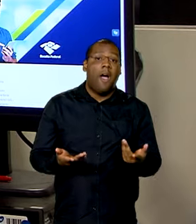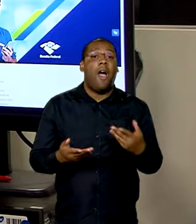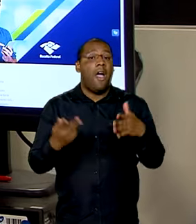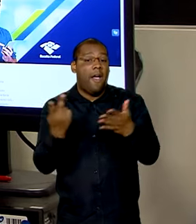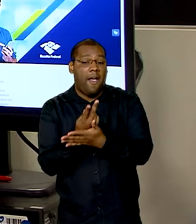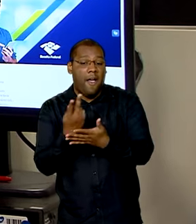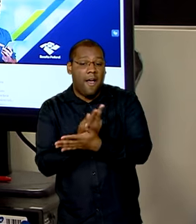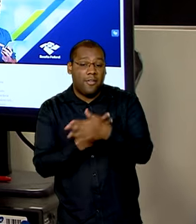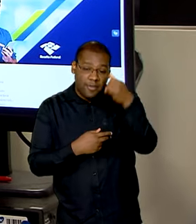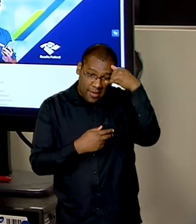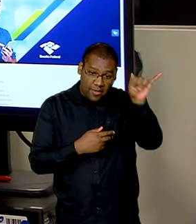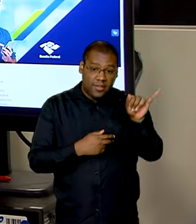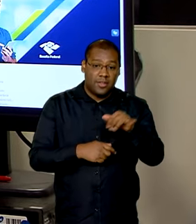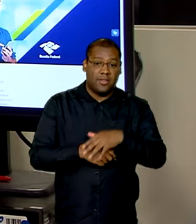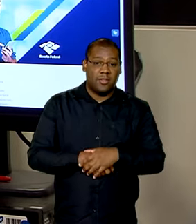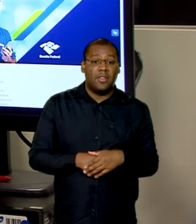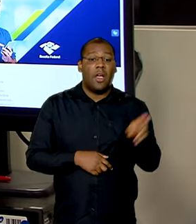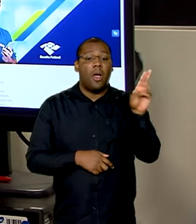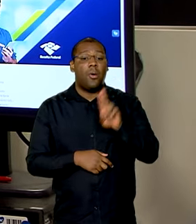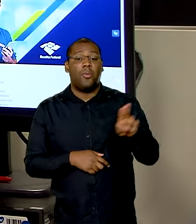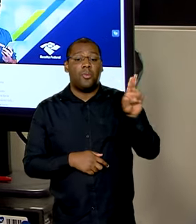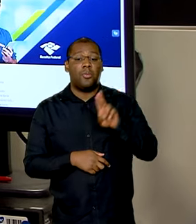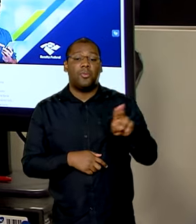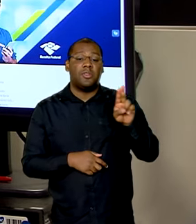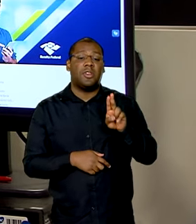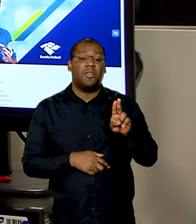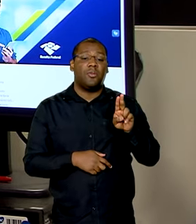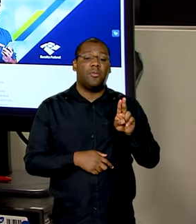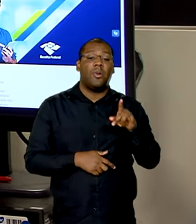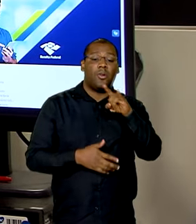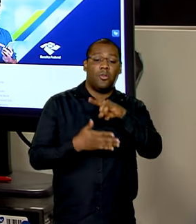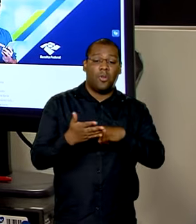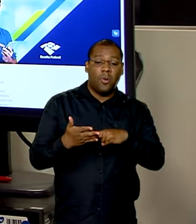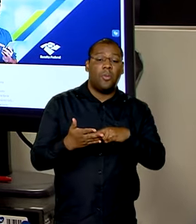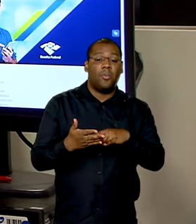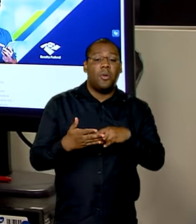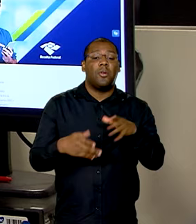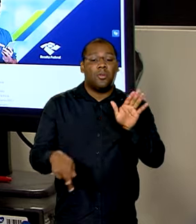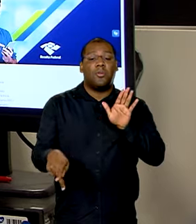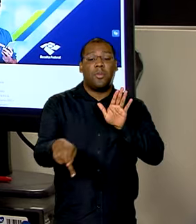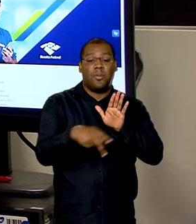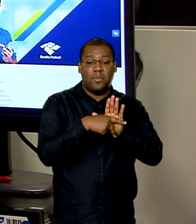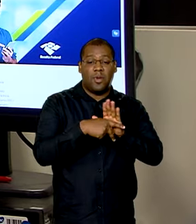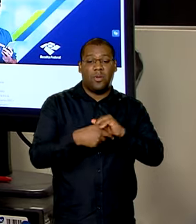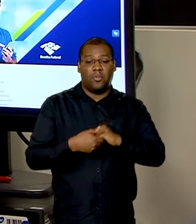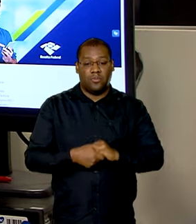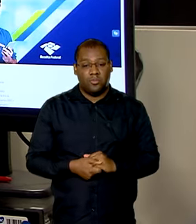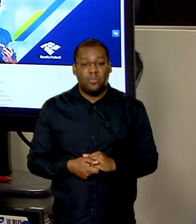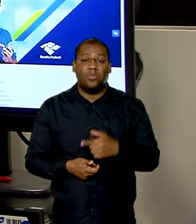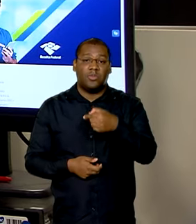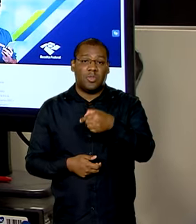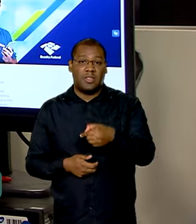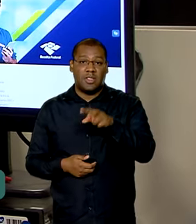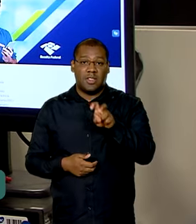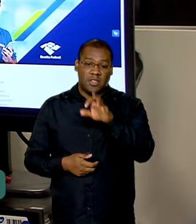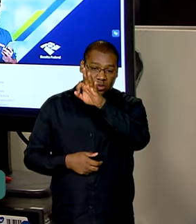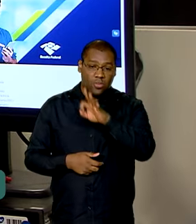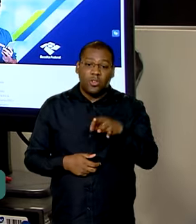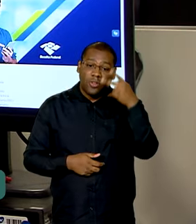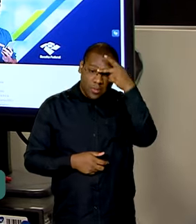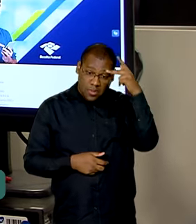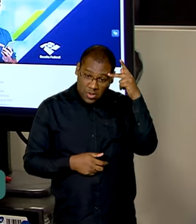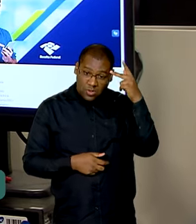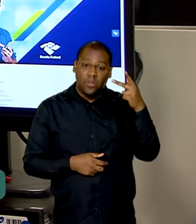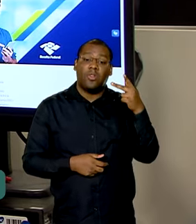erros é usar a declaração pré-preenchida, que está disponível para 75% dos contribuintes.